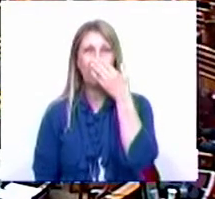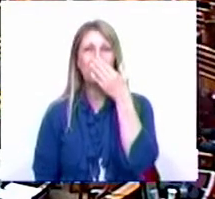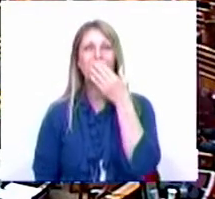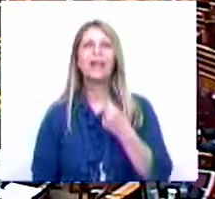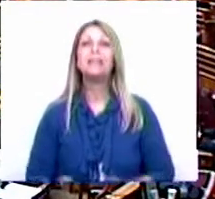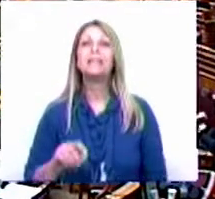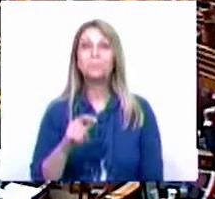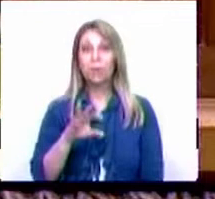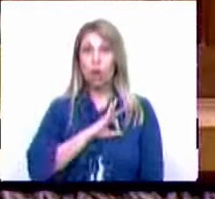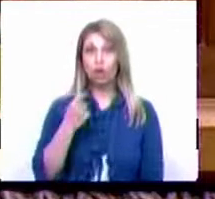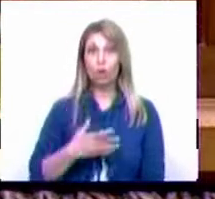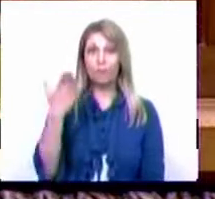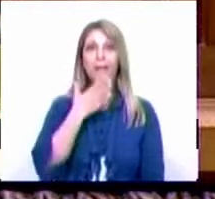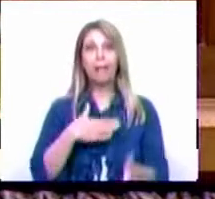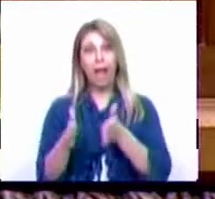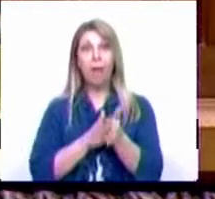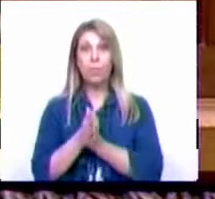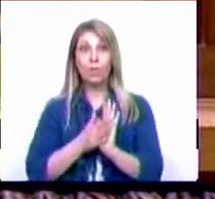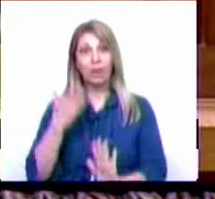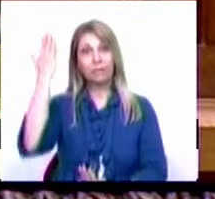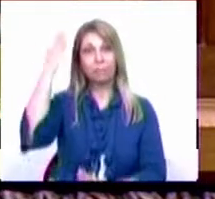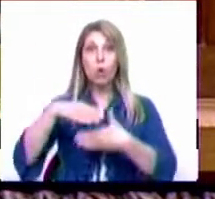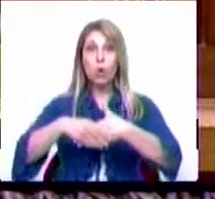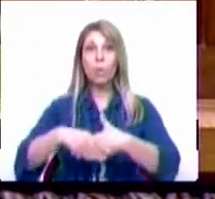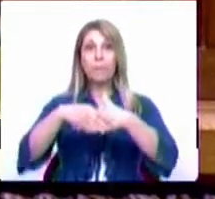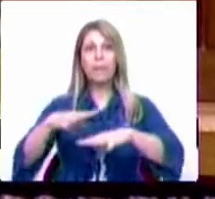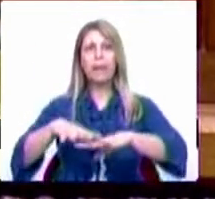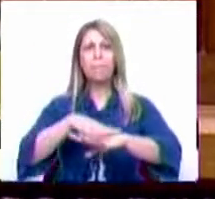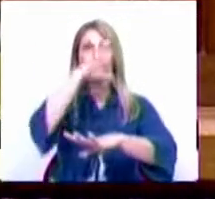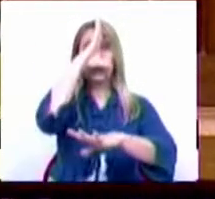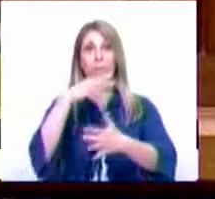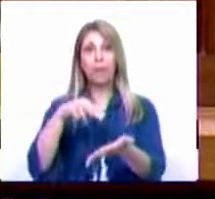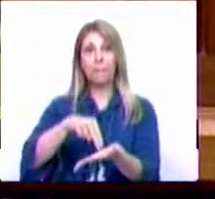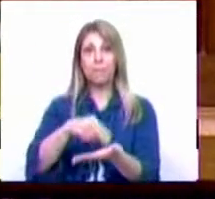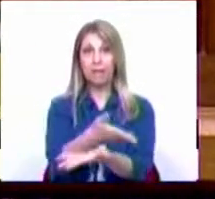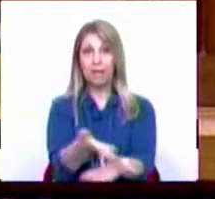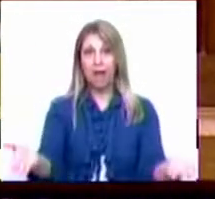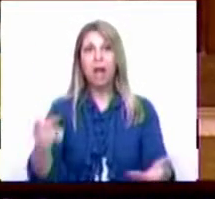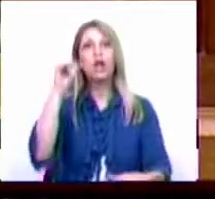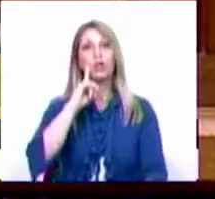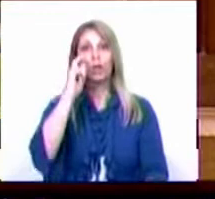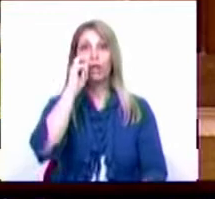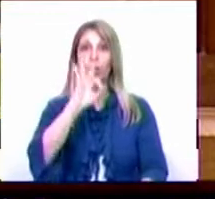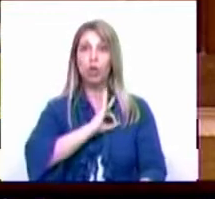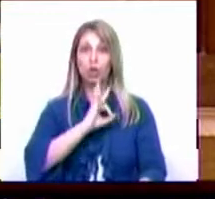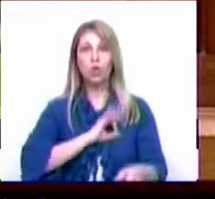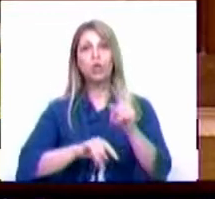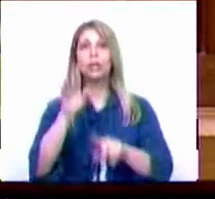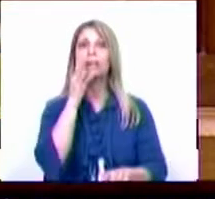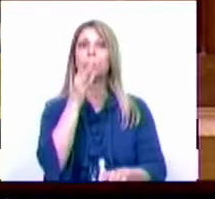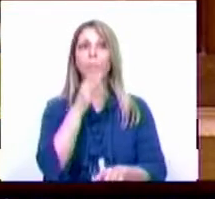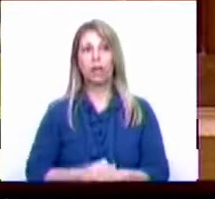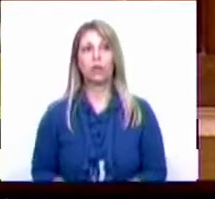Presidente, aproveito antes de mais para na sua pessoa cumprimentar os membros do Governo aqui presentes, os senhores e as senhoras deputadas,